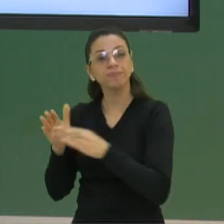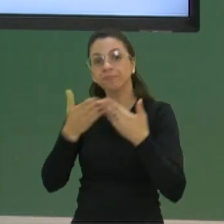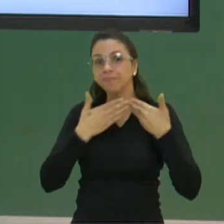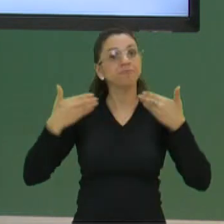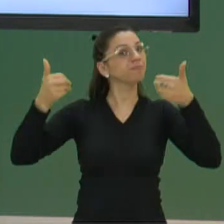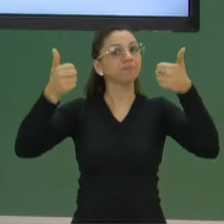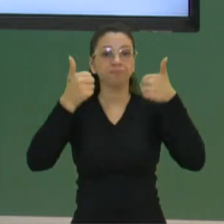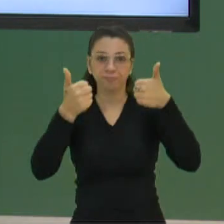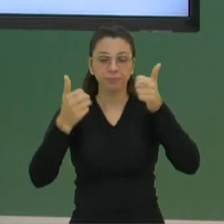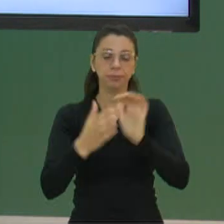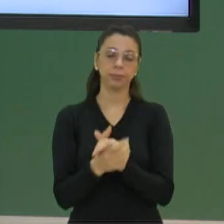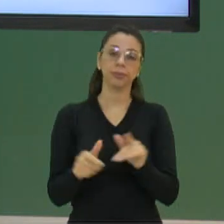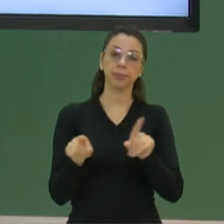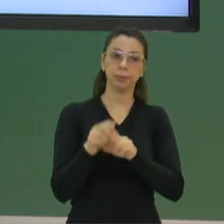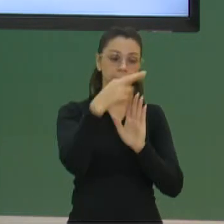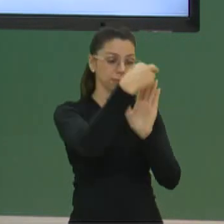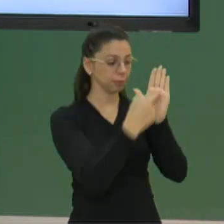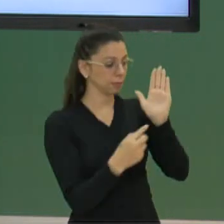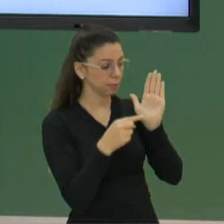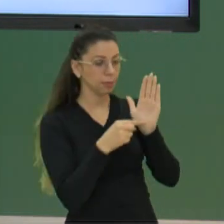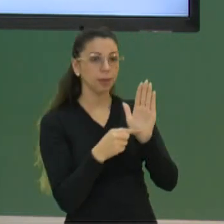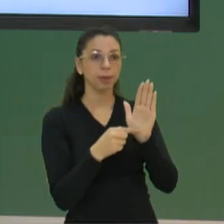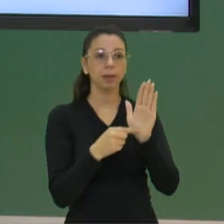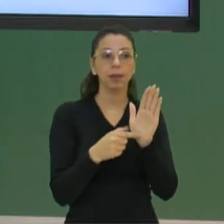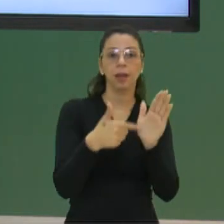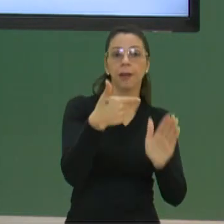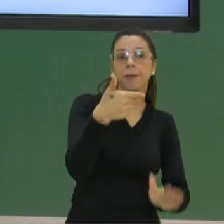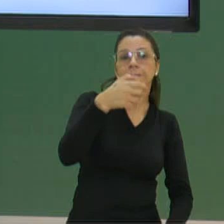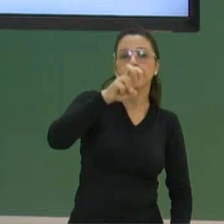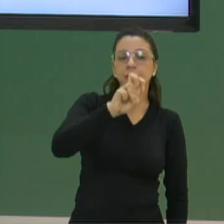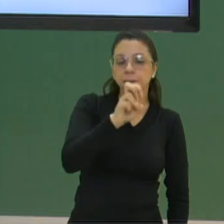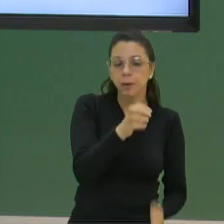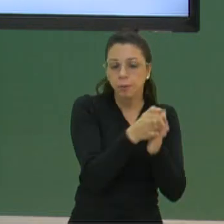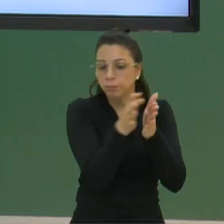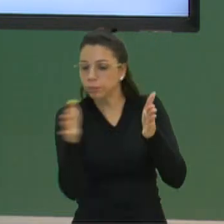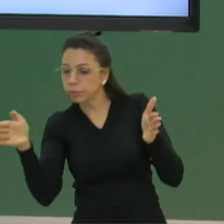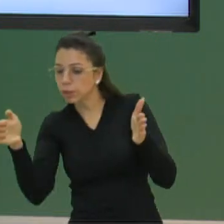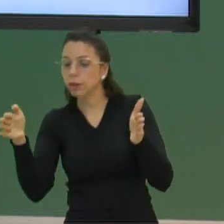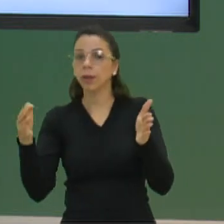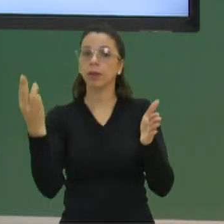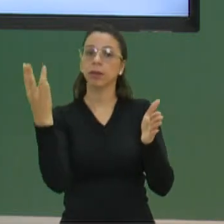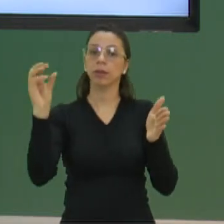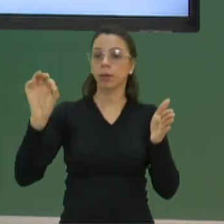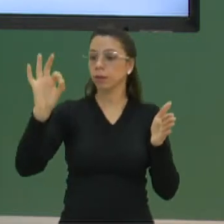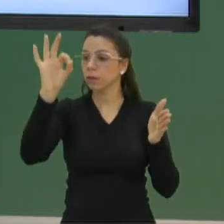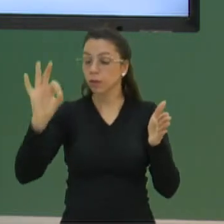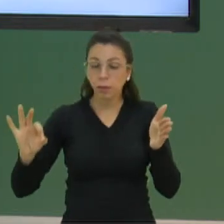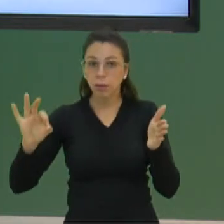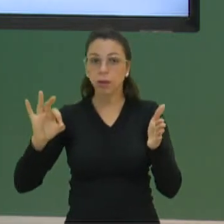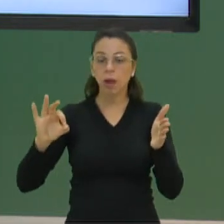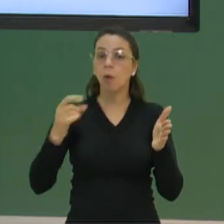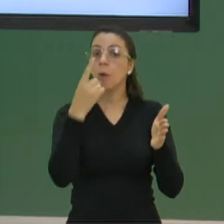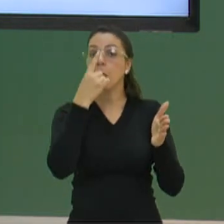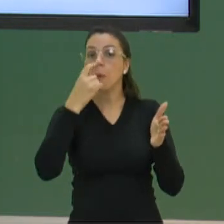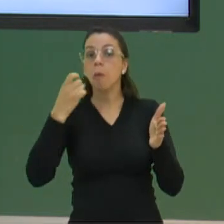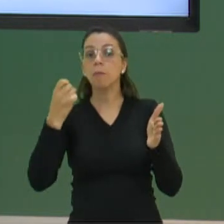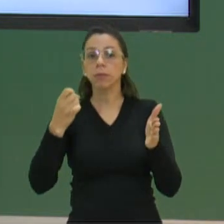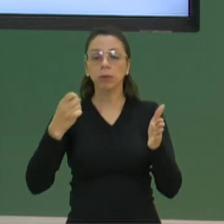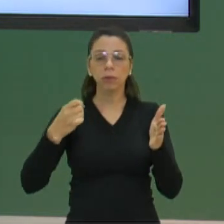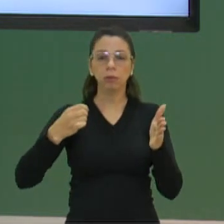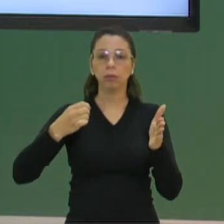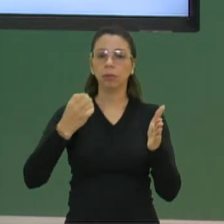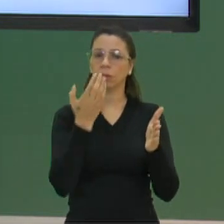E aí, de acordo com o relatório, entre 25% e 30% da comida produzida no planeta é desperdiçada,